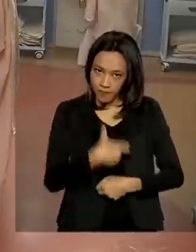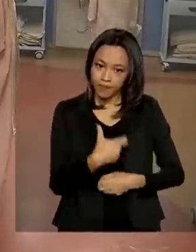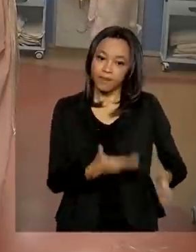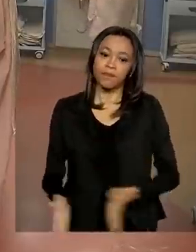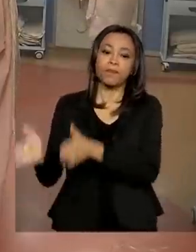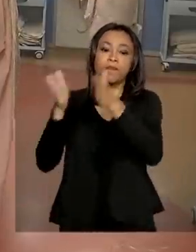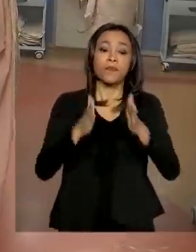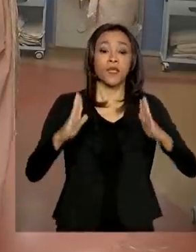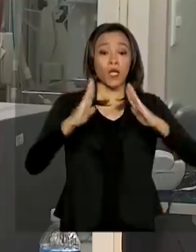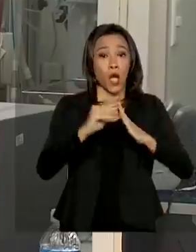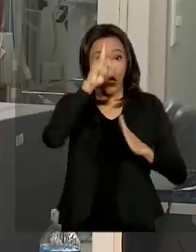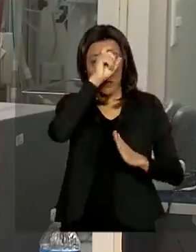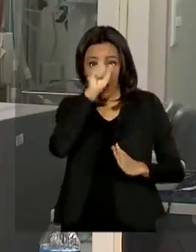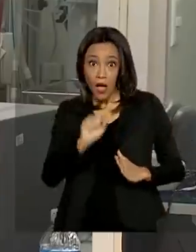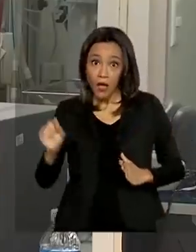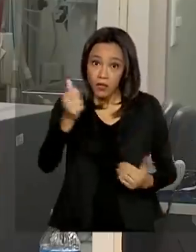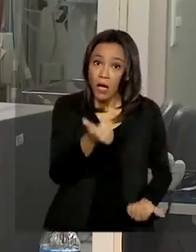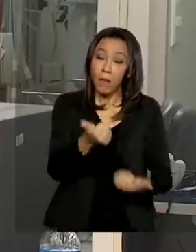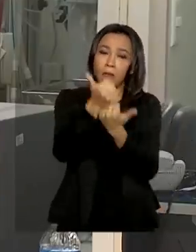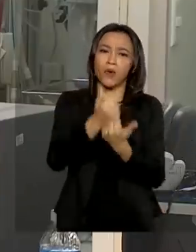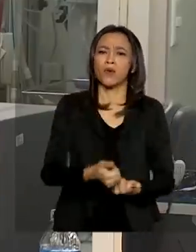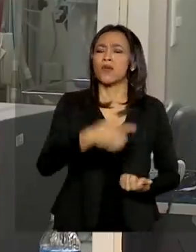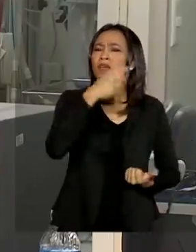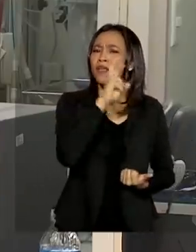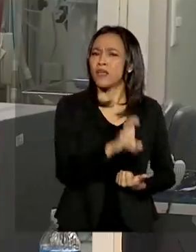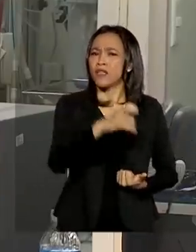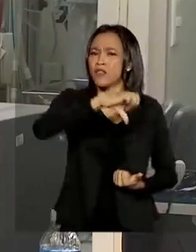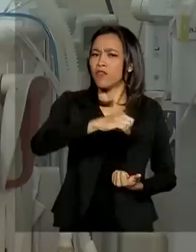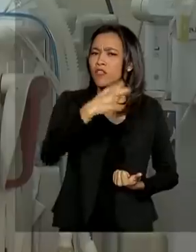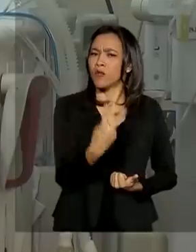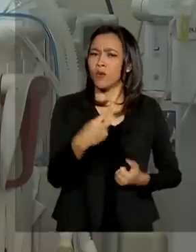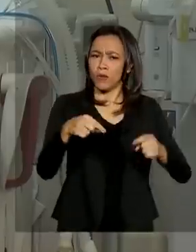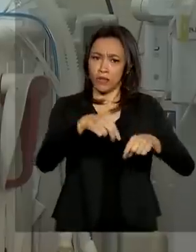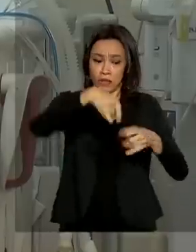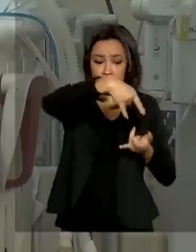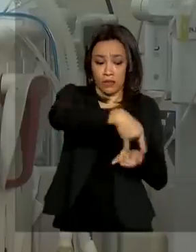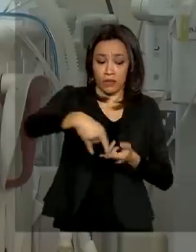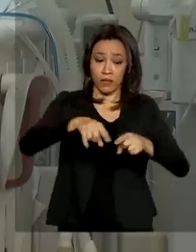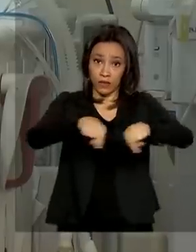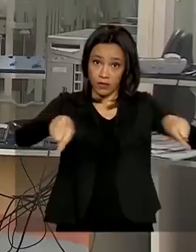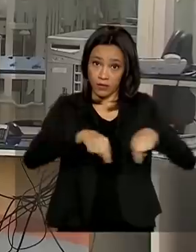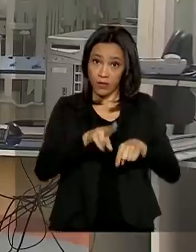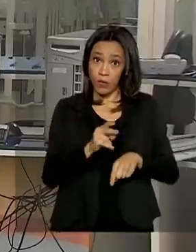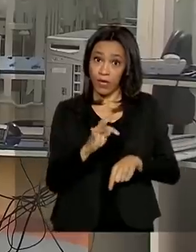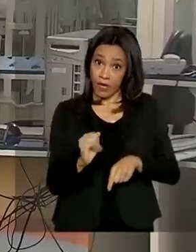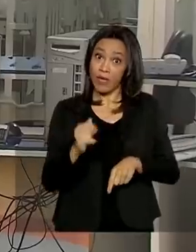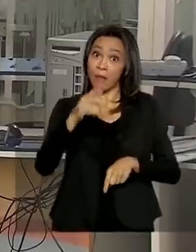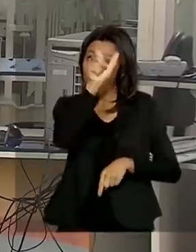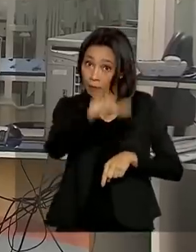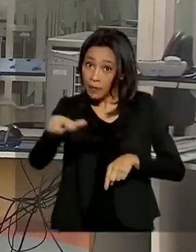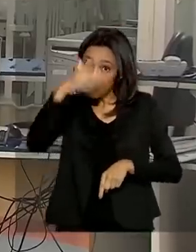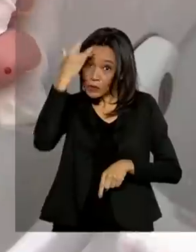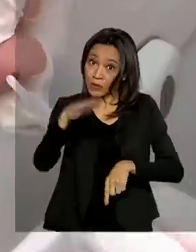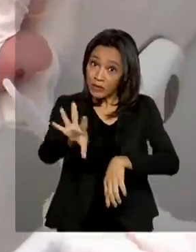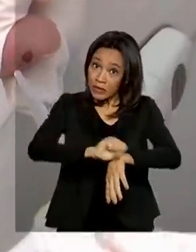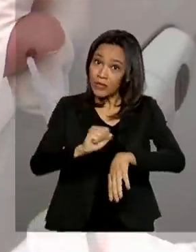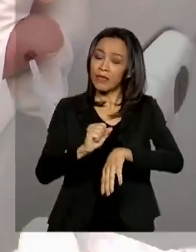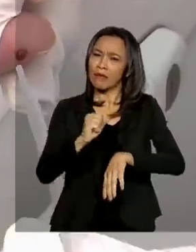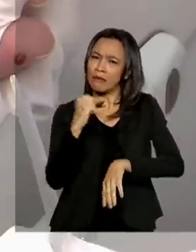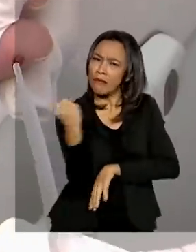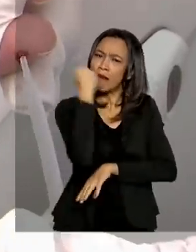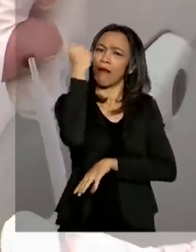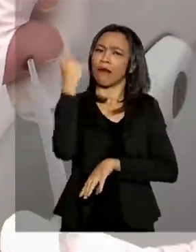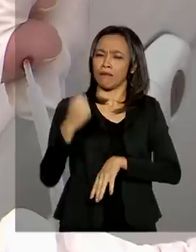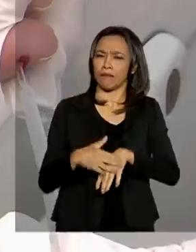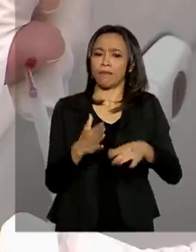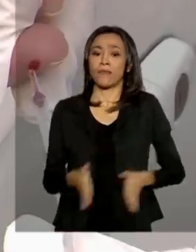ganham reforço de mais 592 leitos de UTI para pacientes graves da Covid-19. E para ampliar